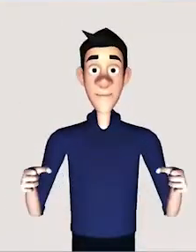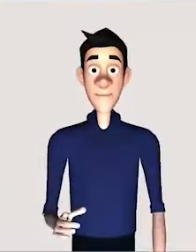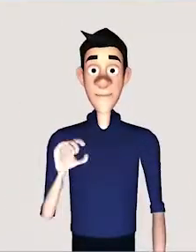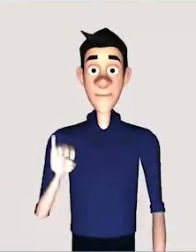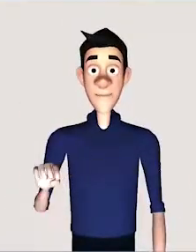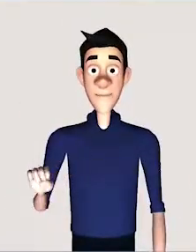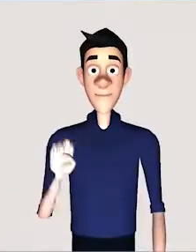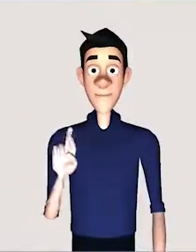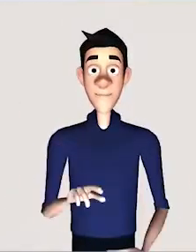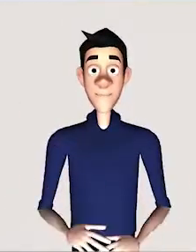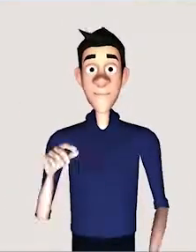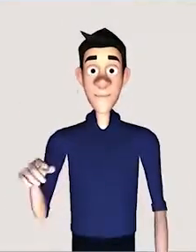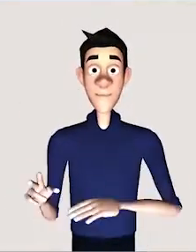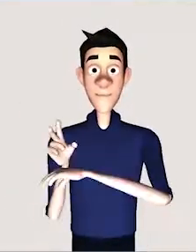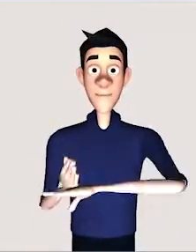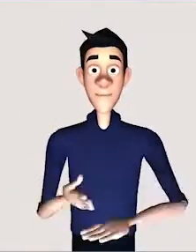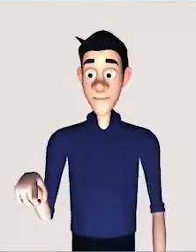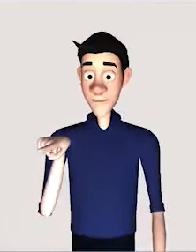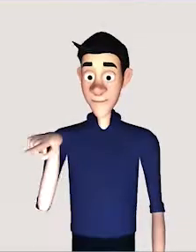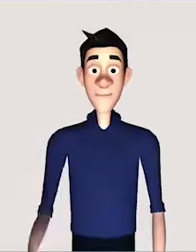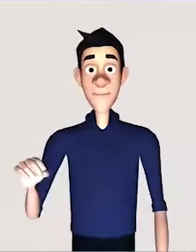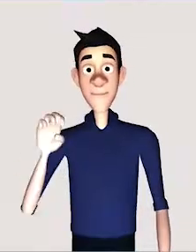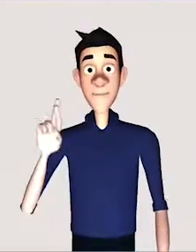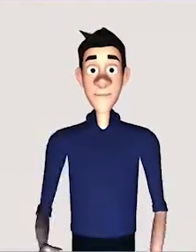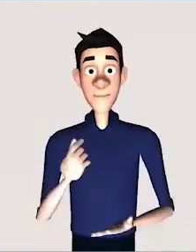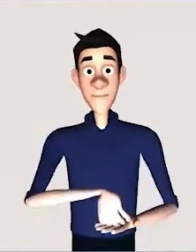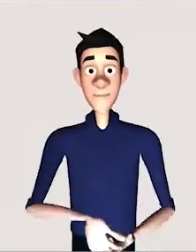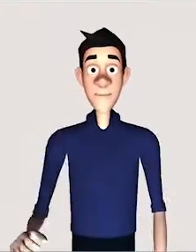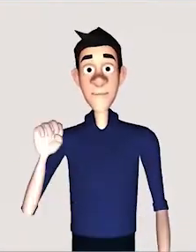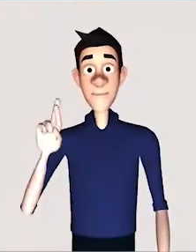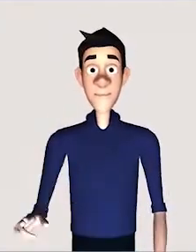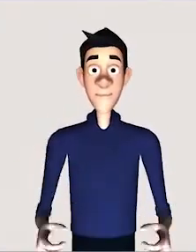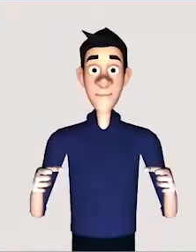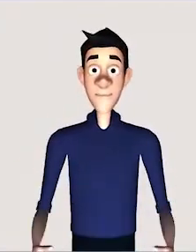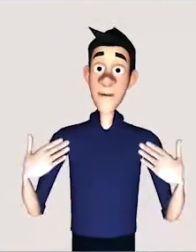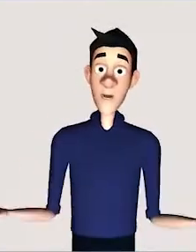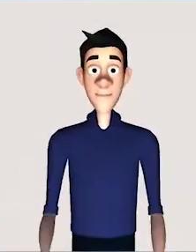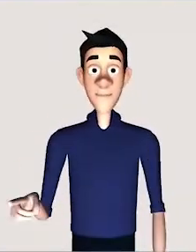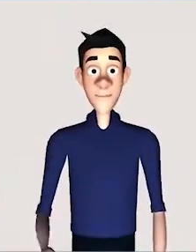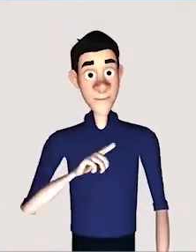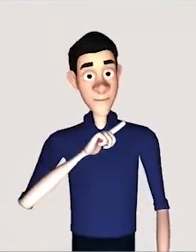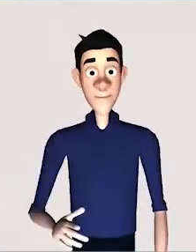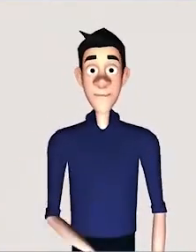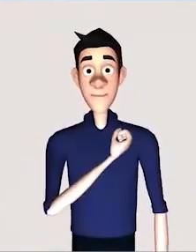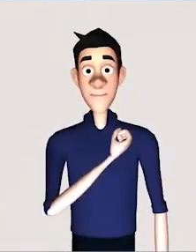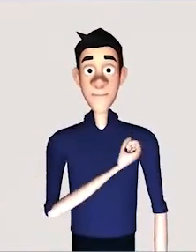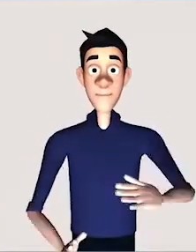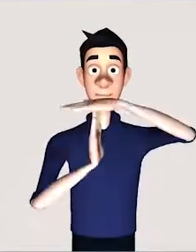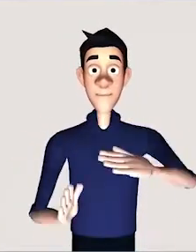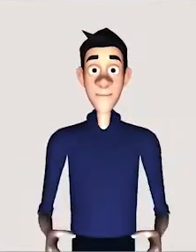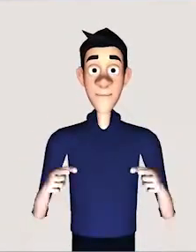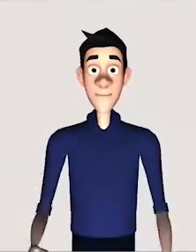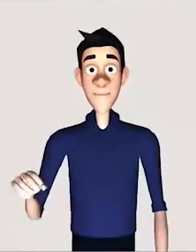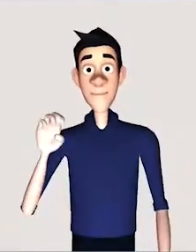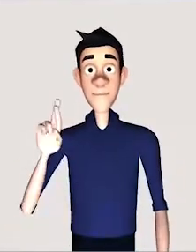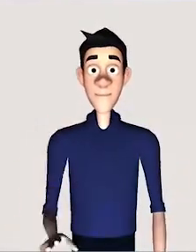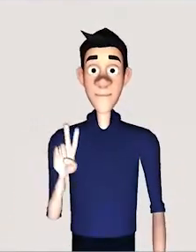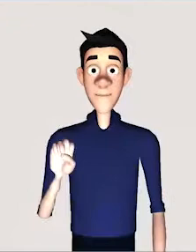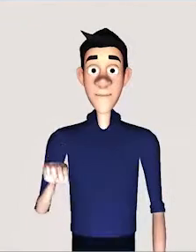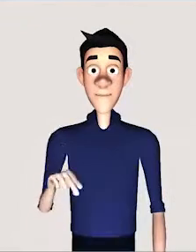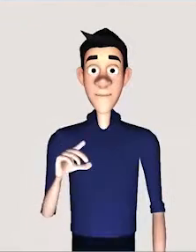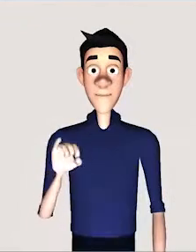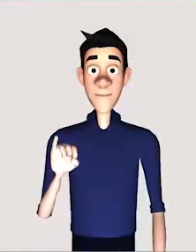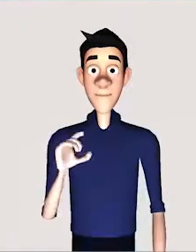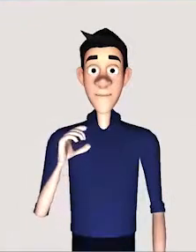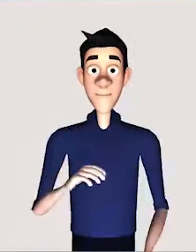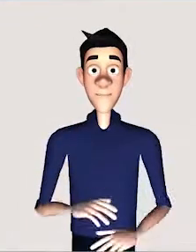limite de ingressos a serem vendidos naquele dia. Em uma outra instituição, ela não tem um limite máximo de capacidade. Ela pode receber vários visitantes.